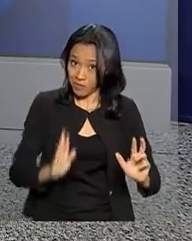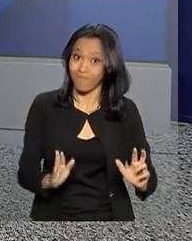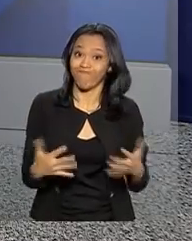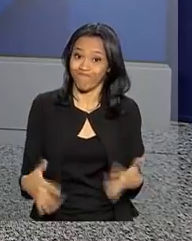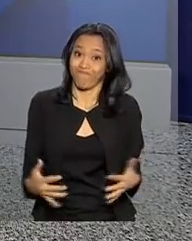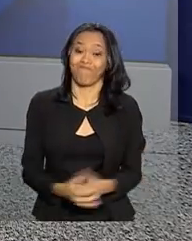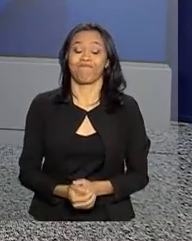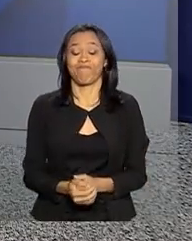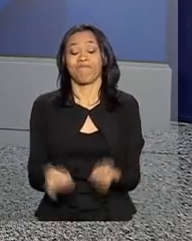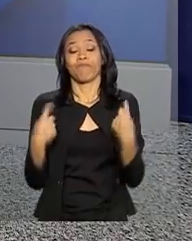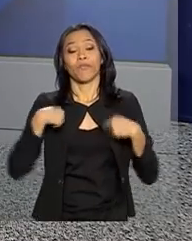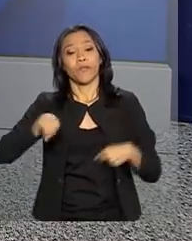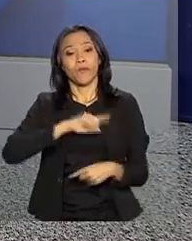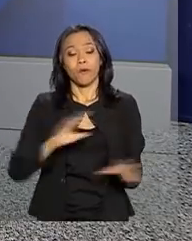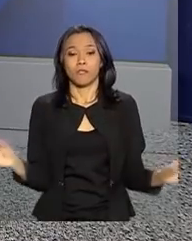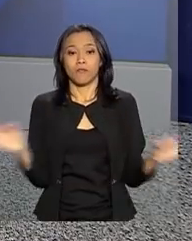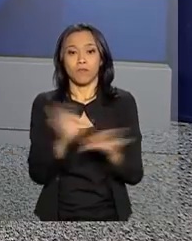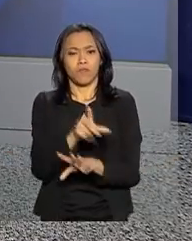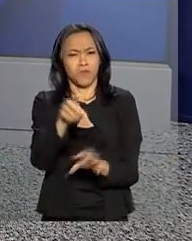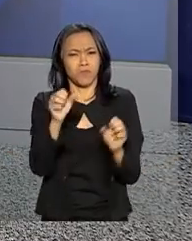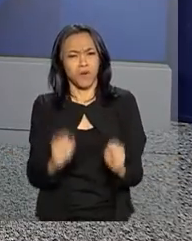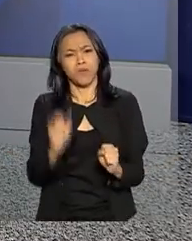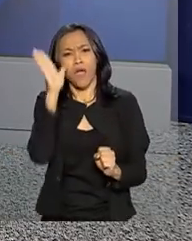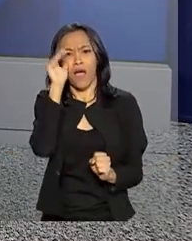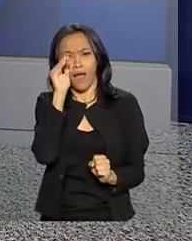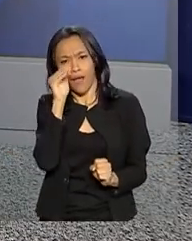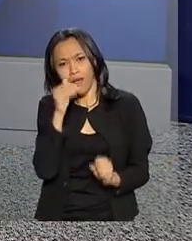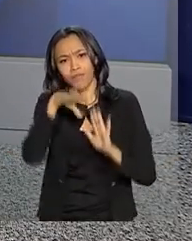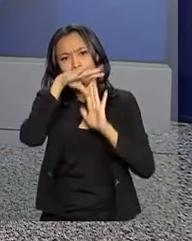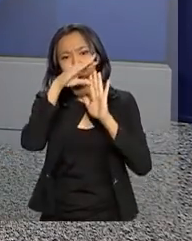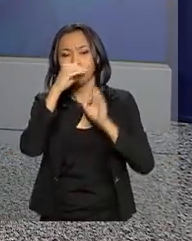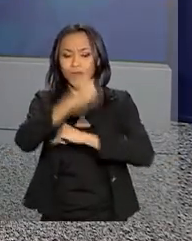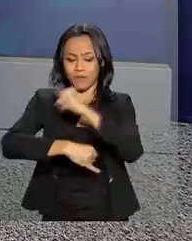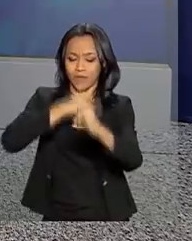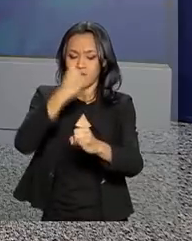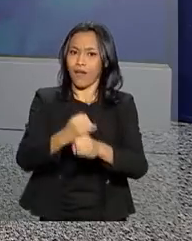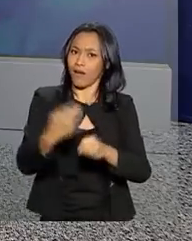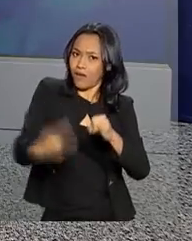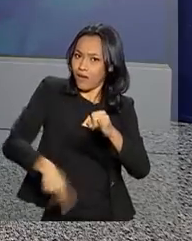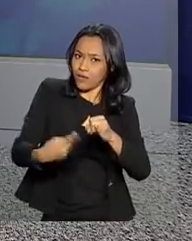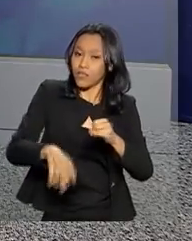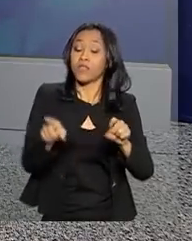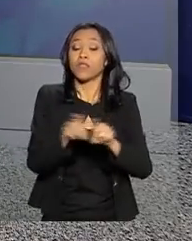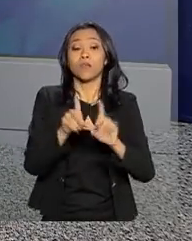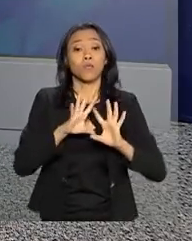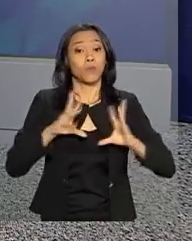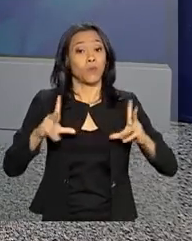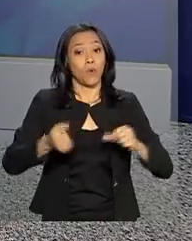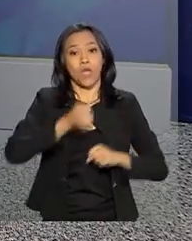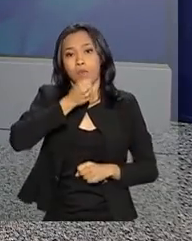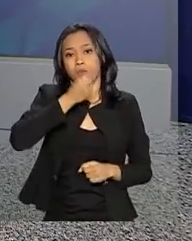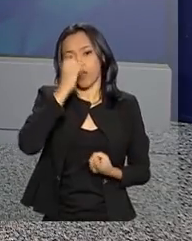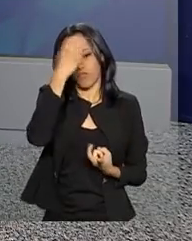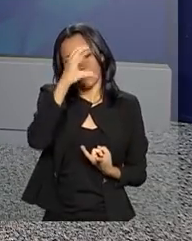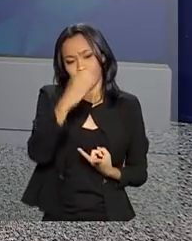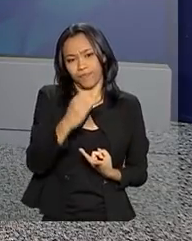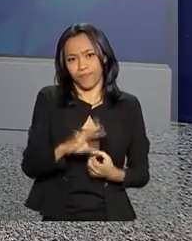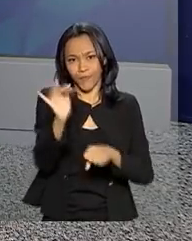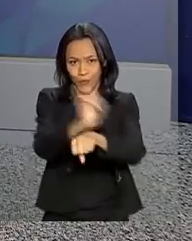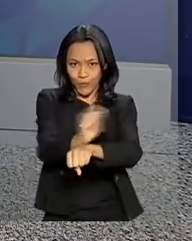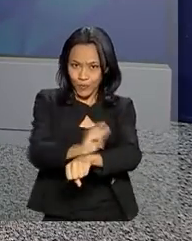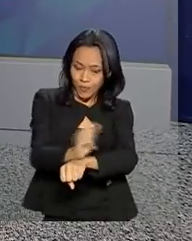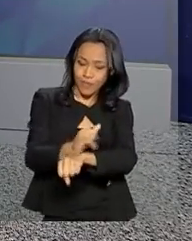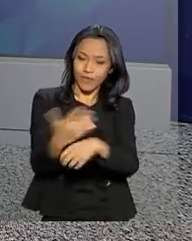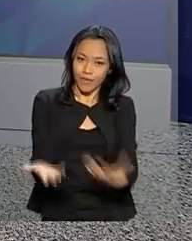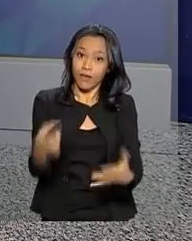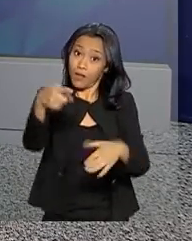E nós ficamos por aqui. Você acompanha a nossa programação ao vivo pelo site da NBR. E todas as reportagens estão em nosso canal no YouTube.